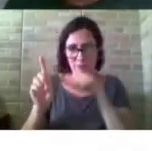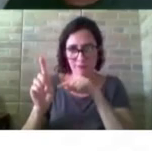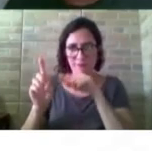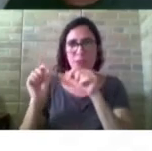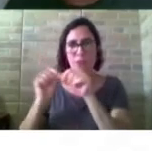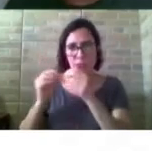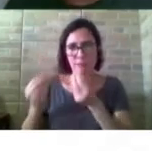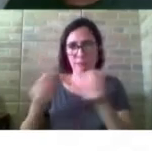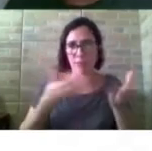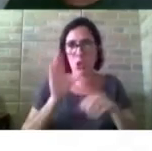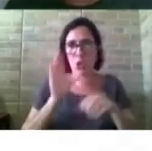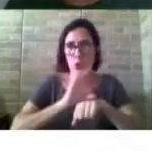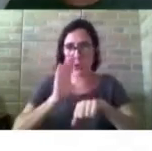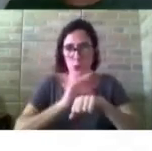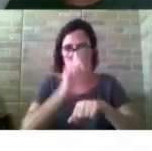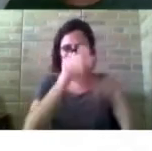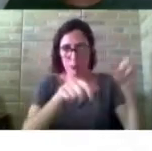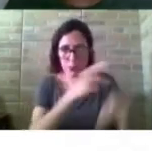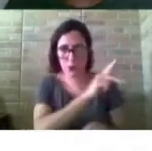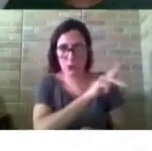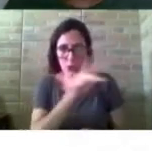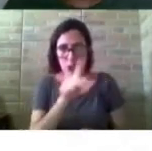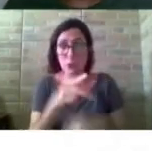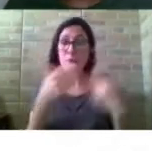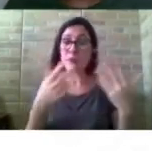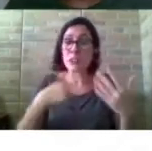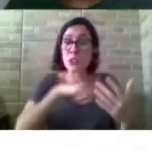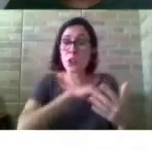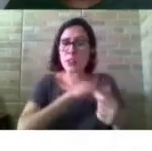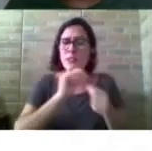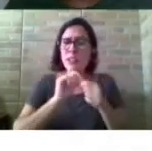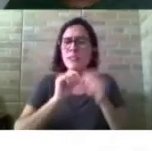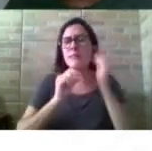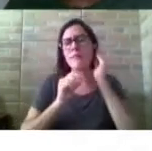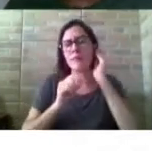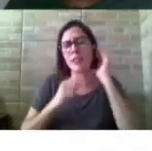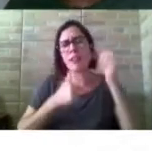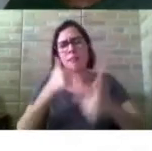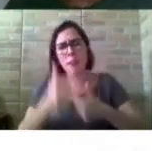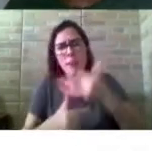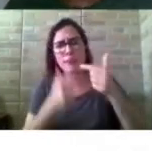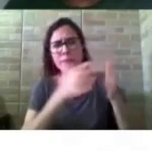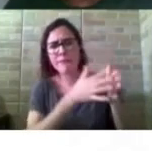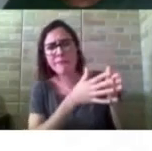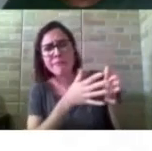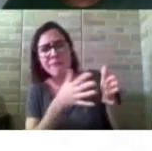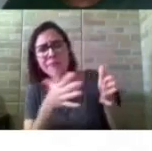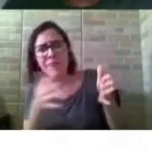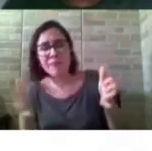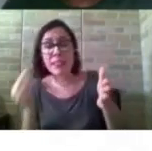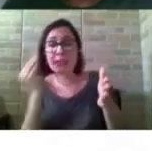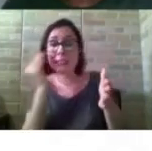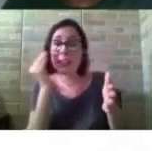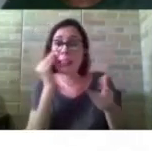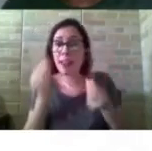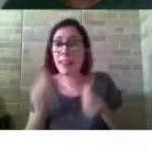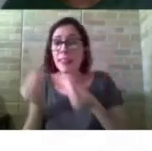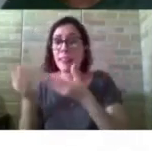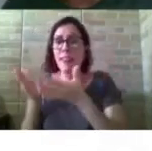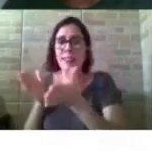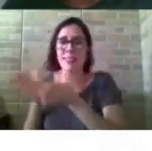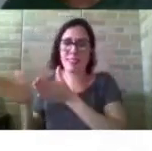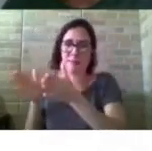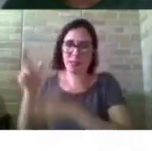nós realizamos uma série de ações durante o SDS de modo a proporcionar acessibilidade para os